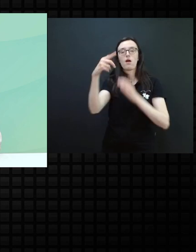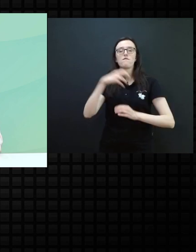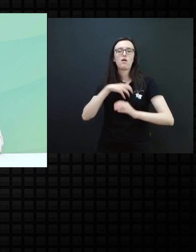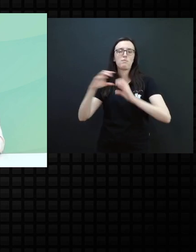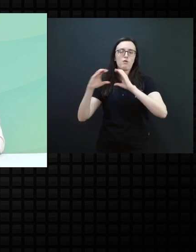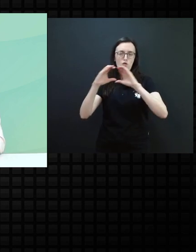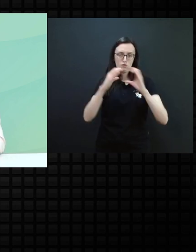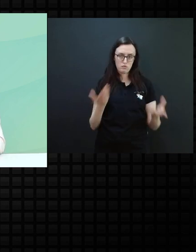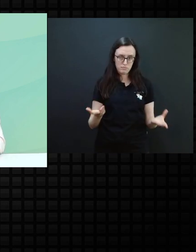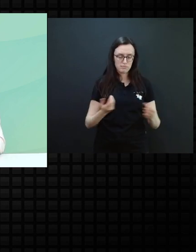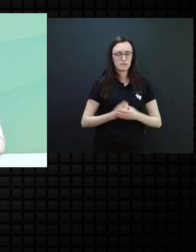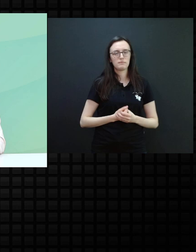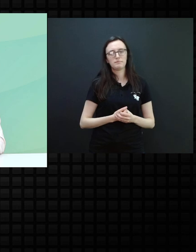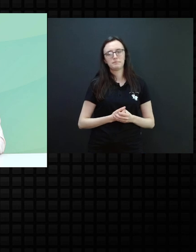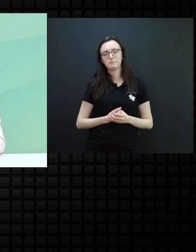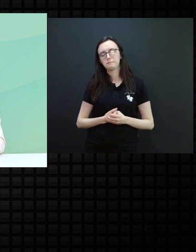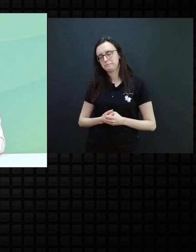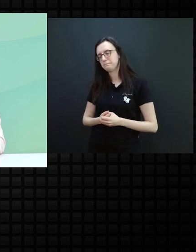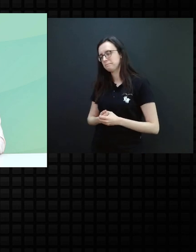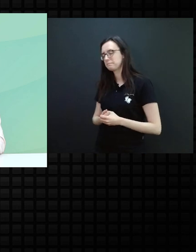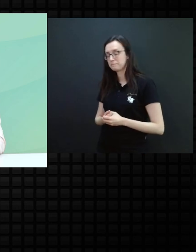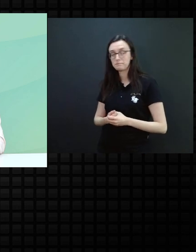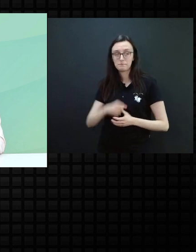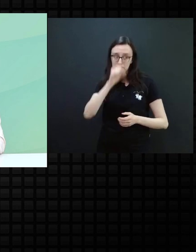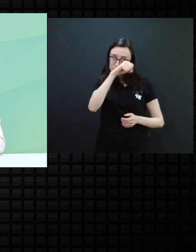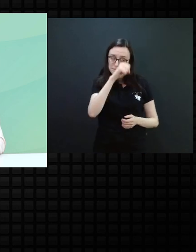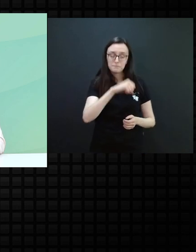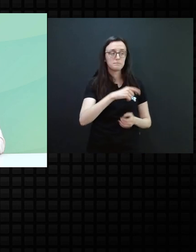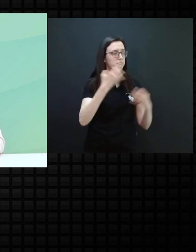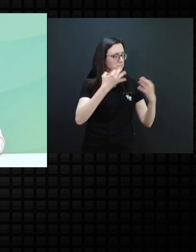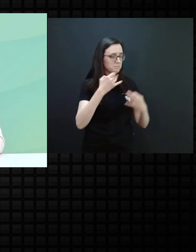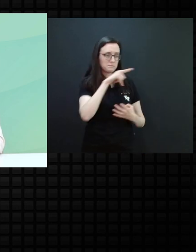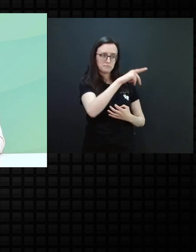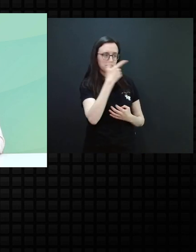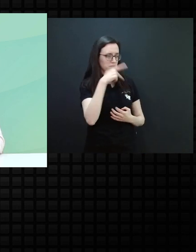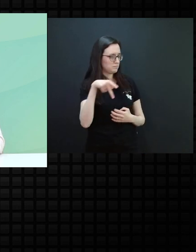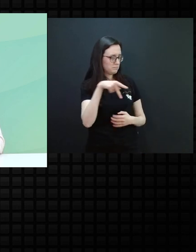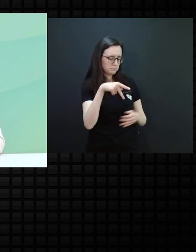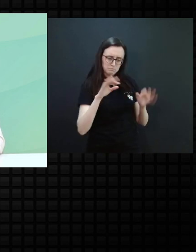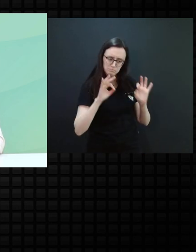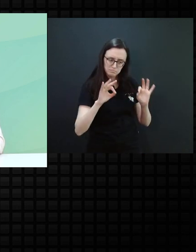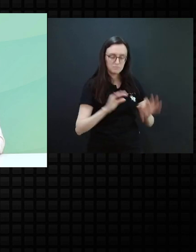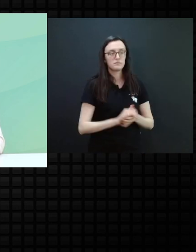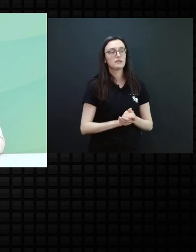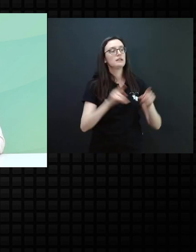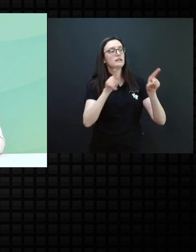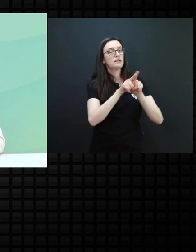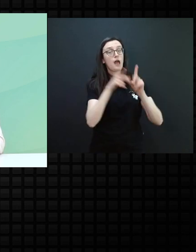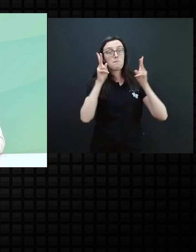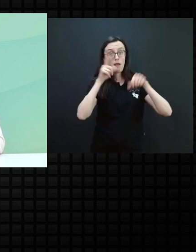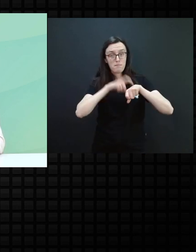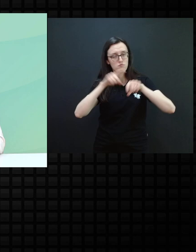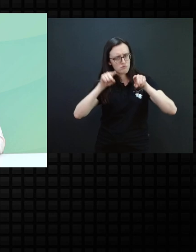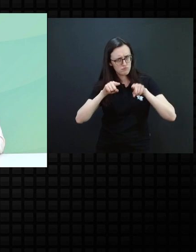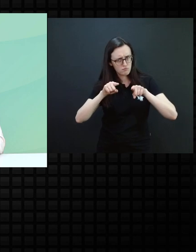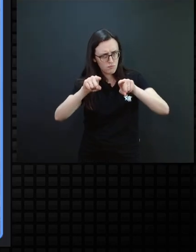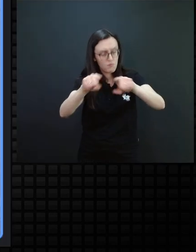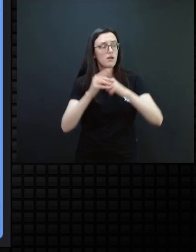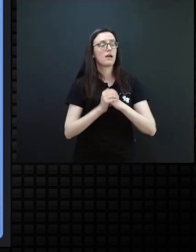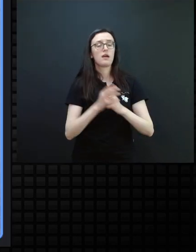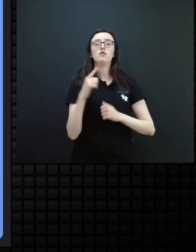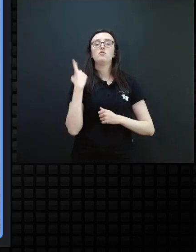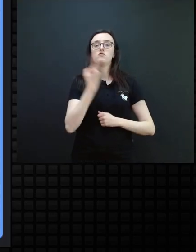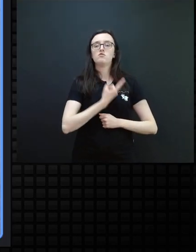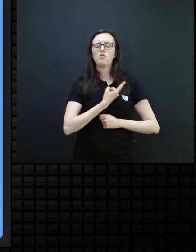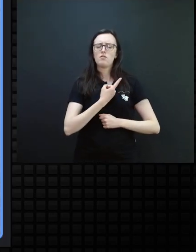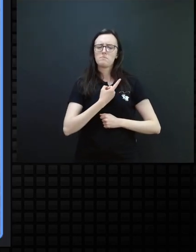comunicação, né? Sim. Professor, foi perfeito isso que você falou. E também, paralelo a isso, né, a nossa